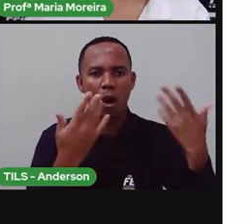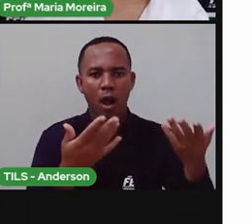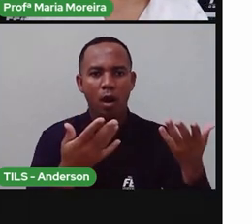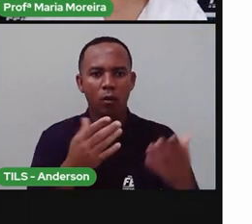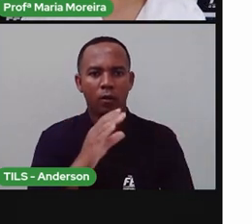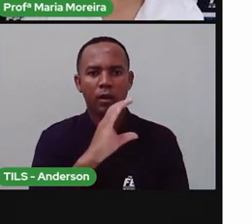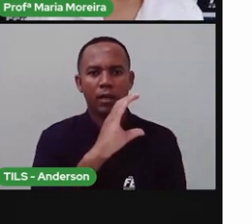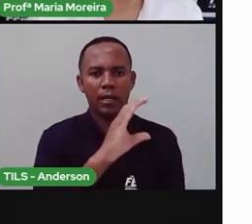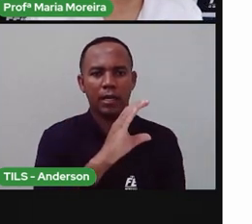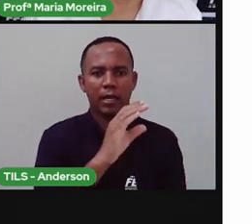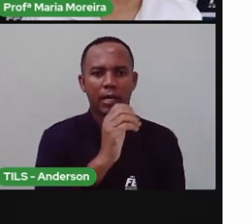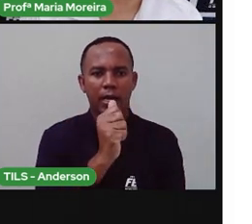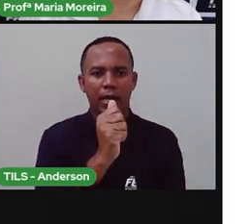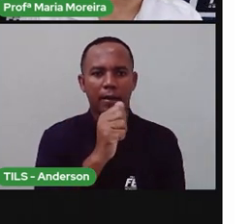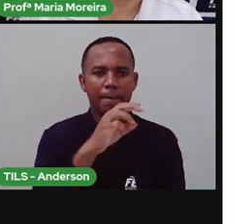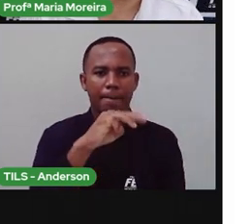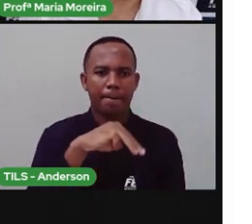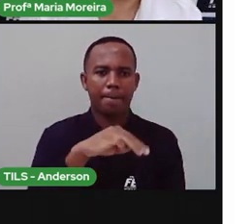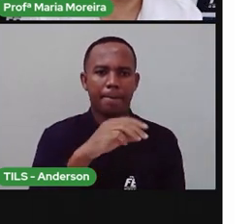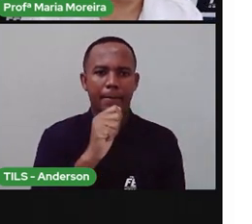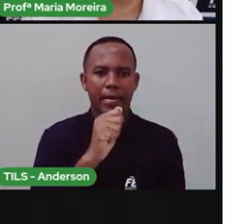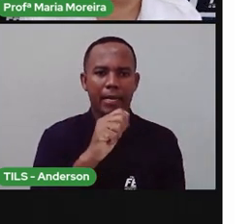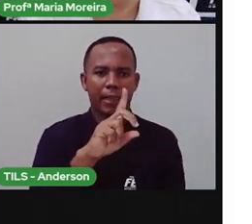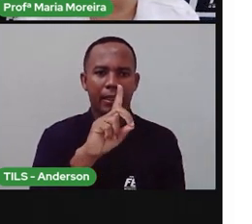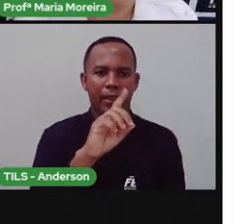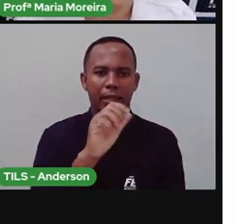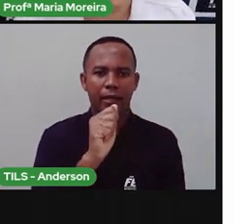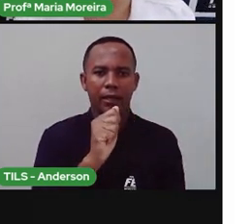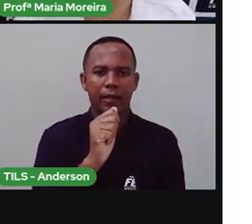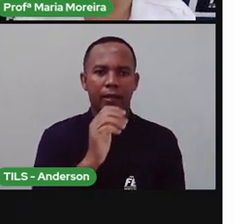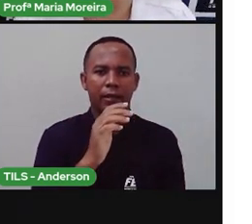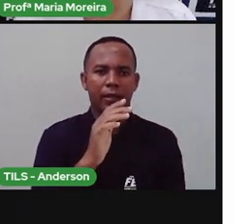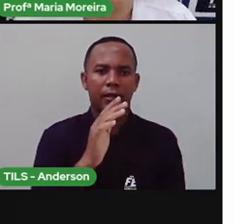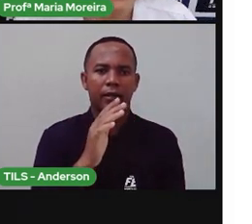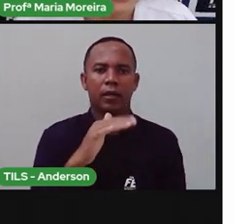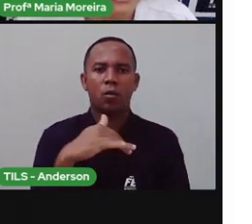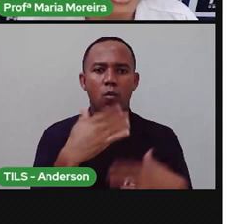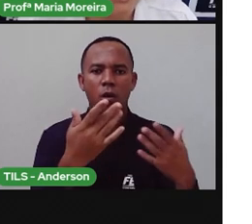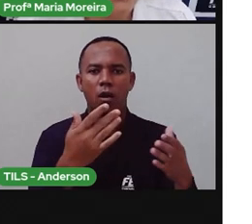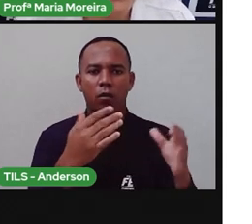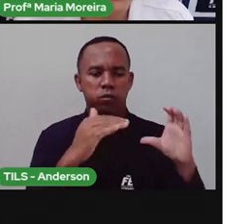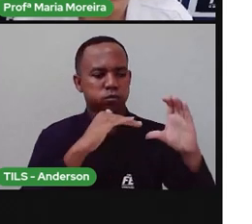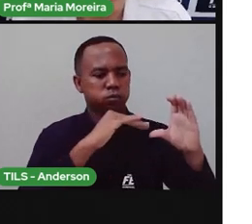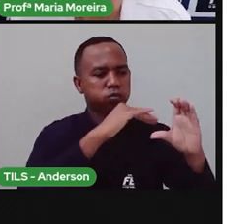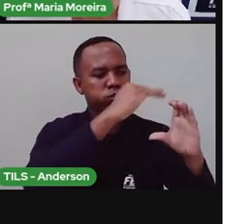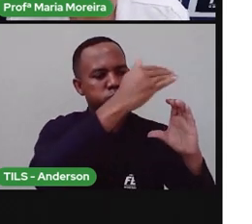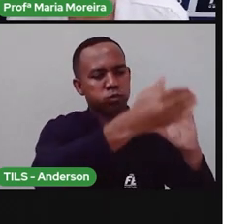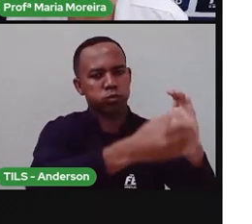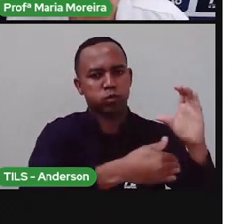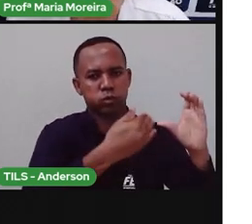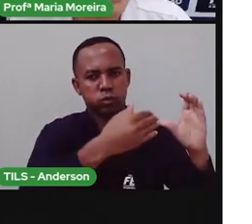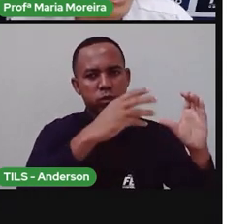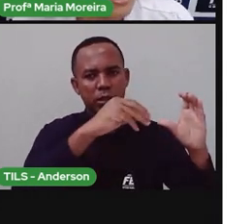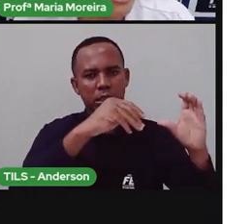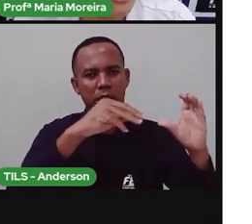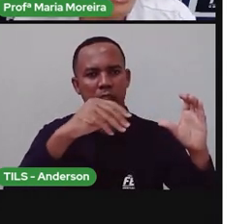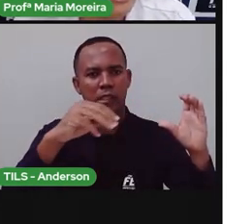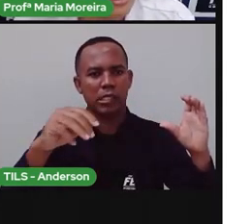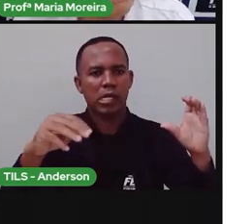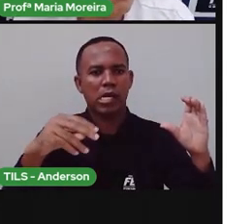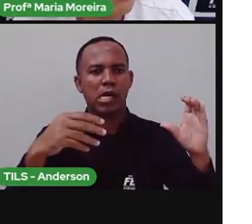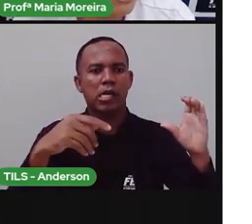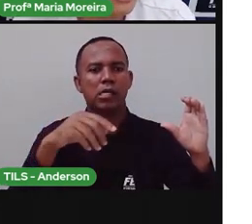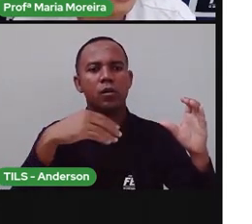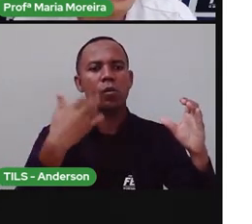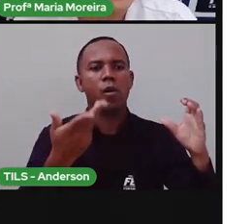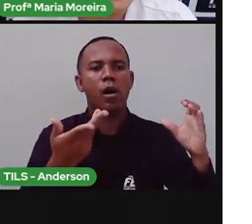camada gasosa que envolve a Terra? E qual é a sua função? Qual é essa camada gasosa?